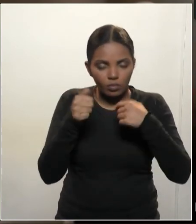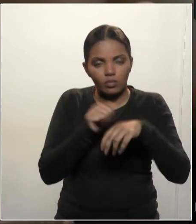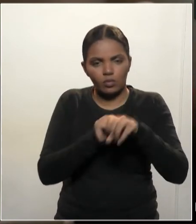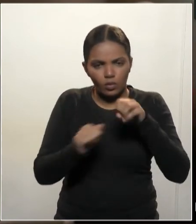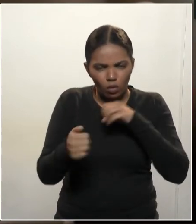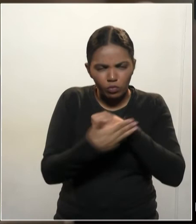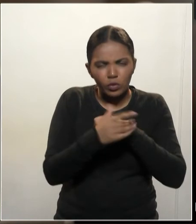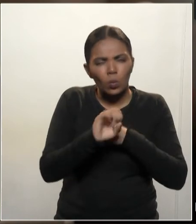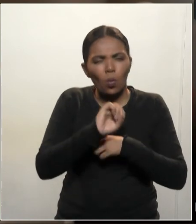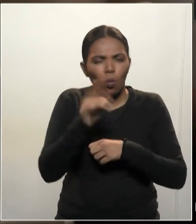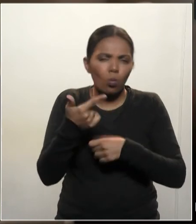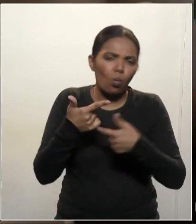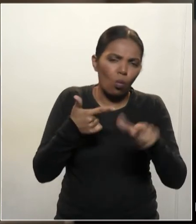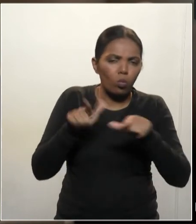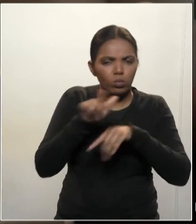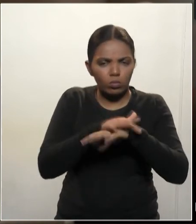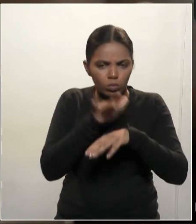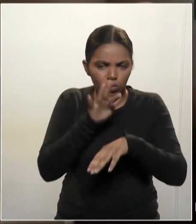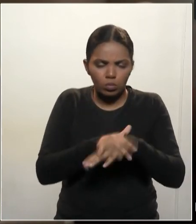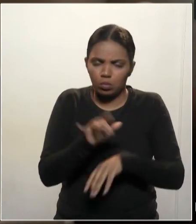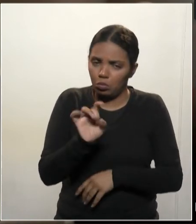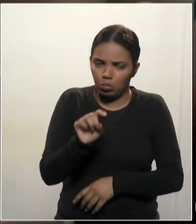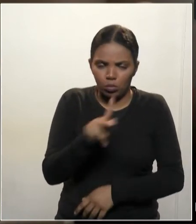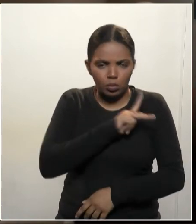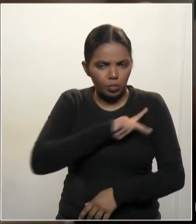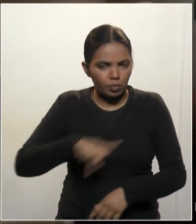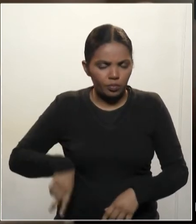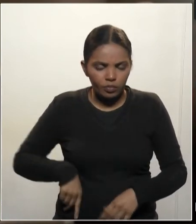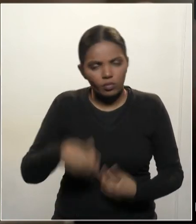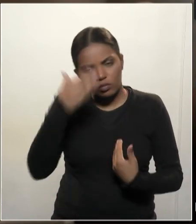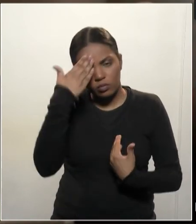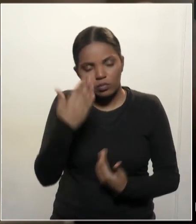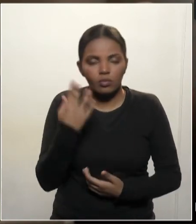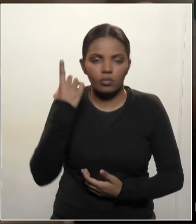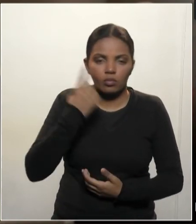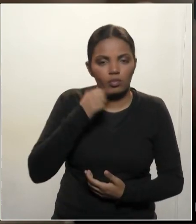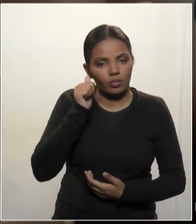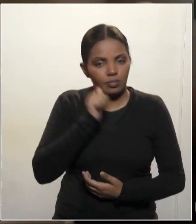doenças. Era isso, senhor presidente. Muito obrigado, senhoras senhores deputados.